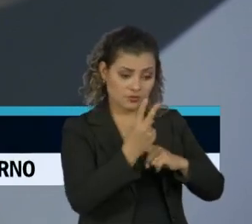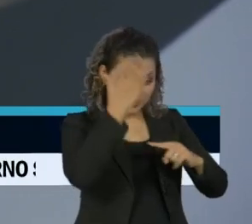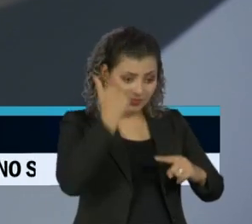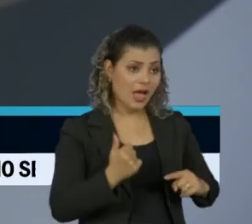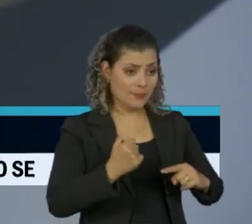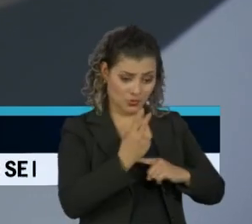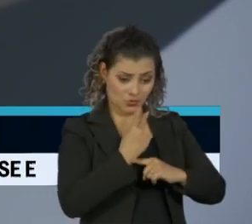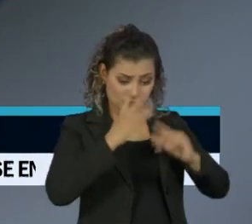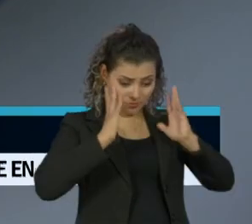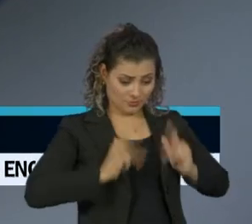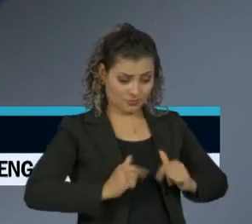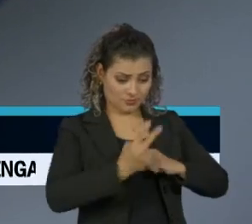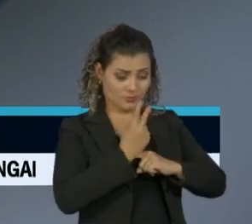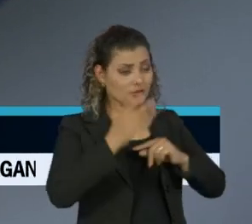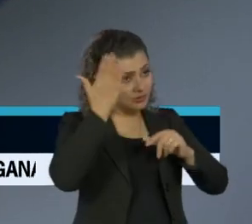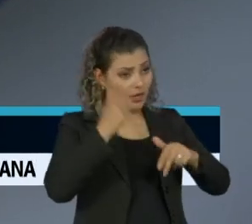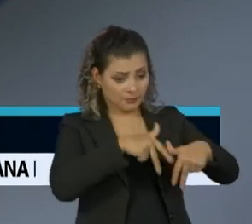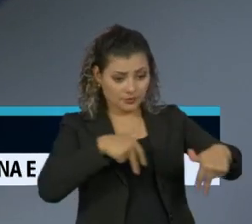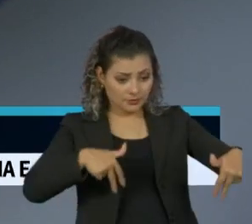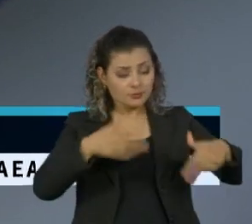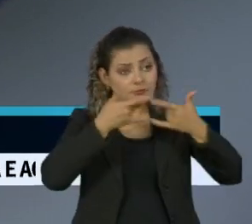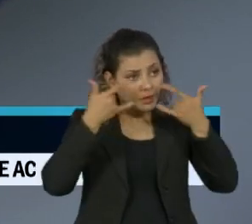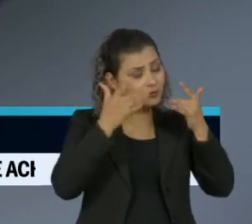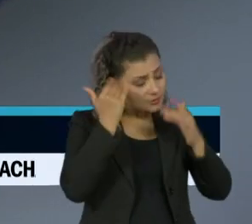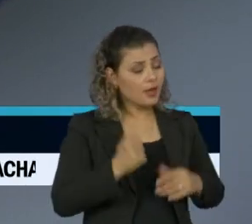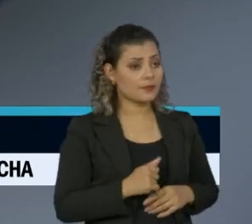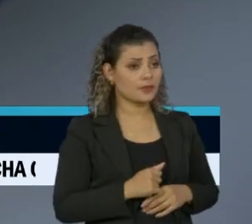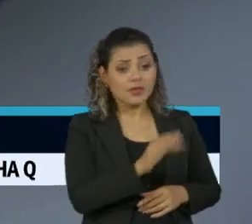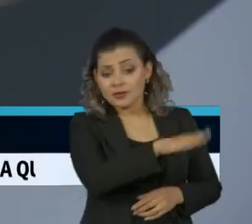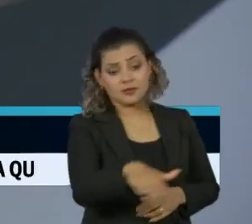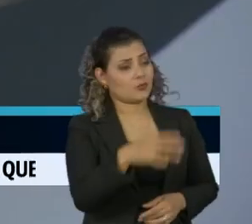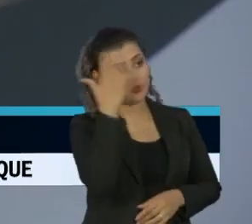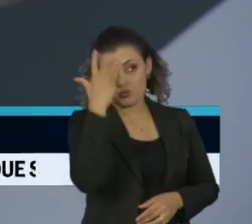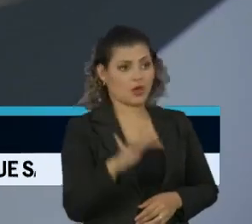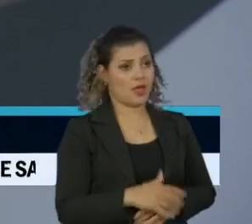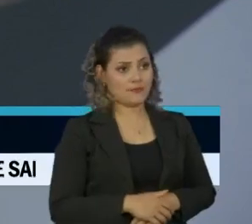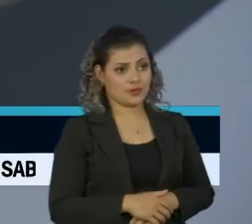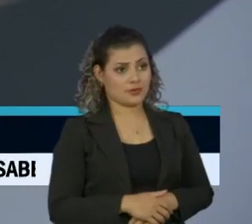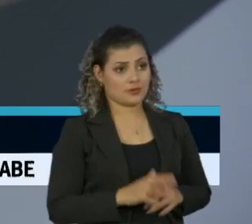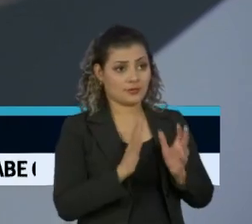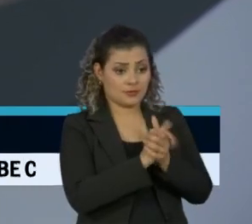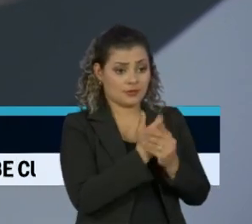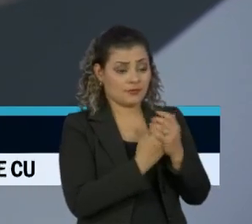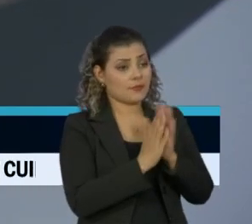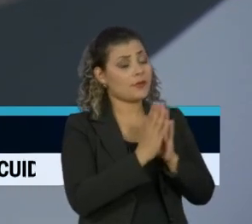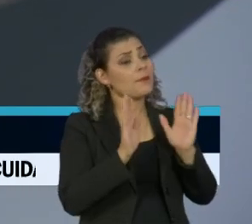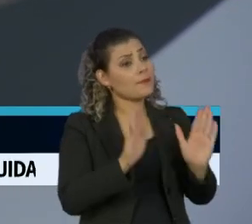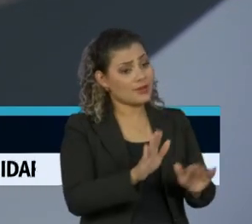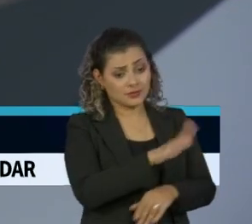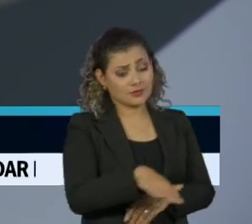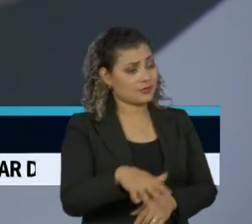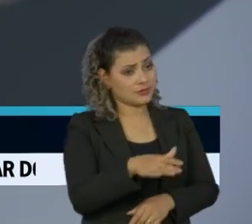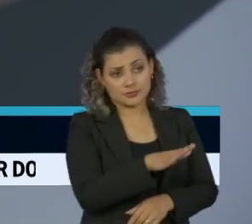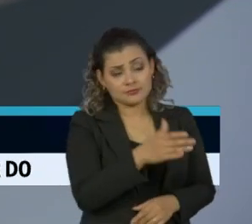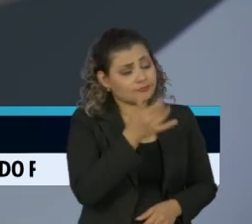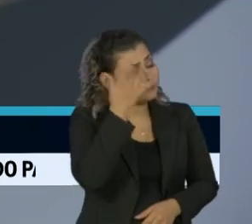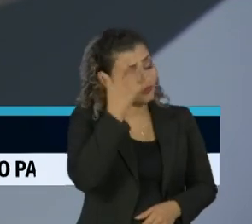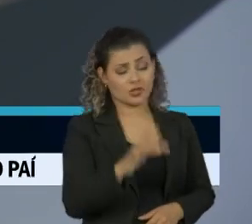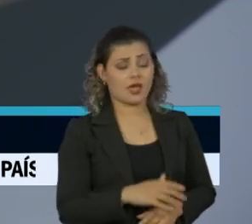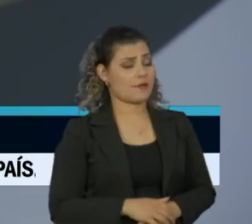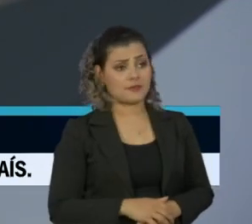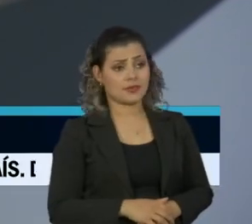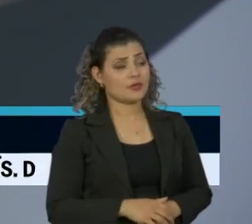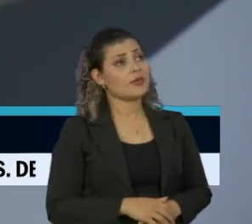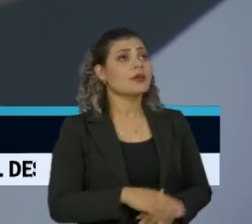ter o isolamento social, máscaras e lavagem de mão. Agora, numa criança pequena, numa